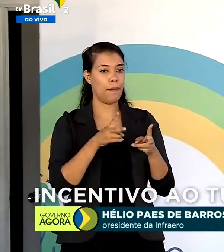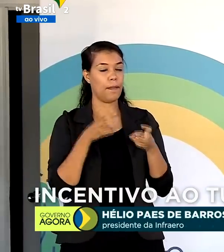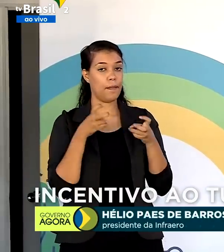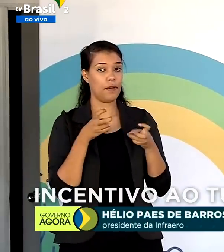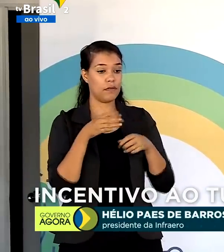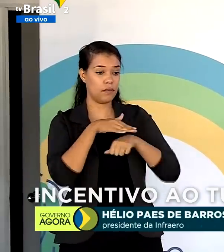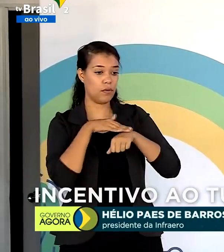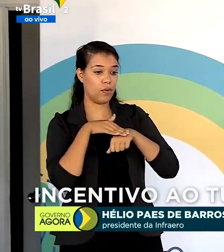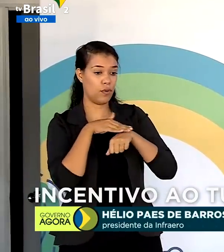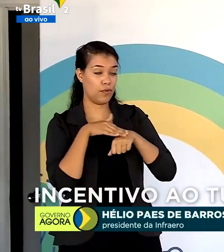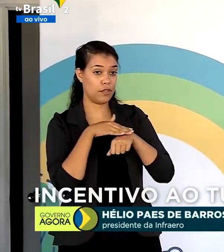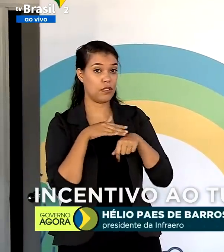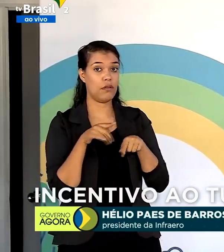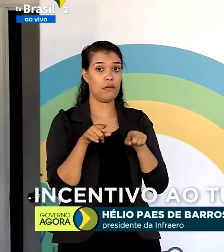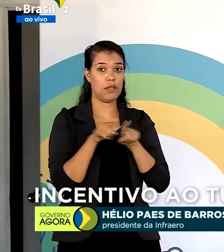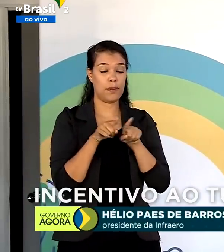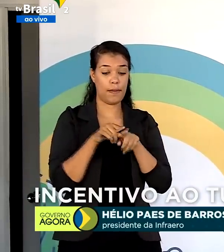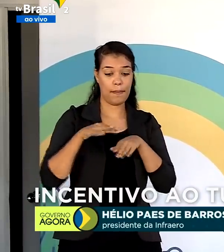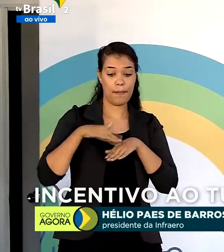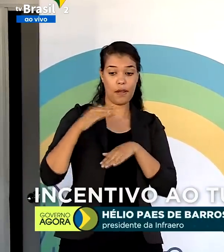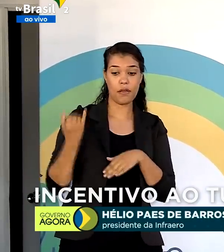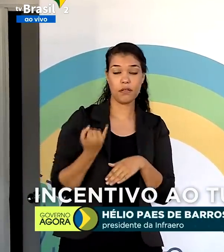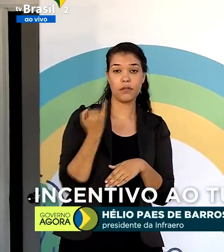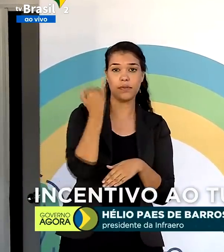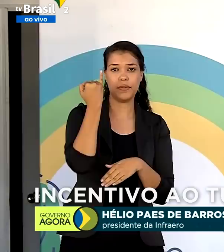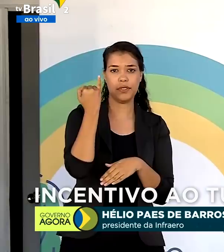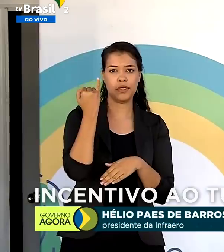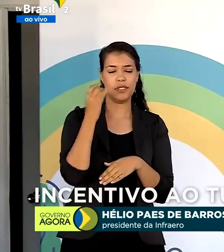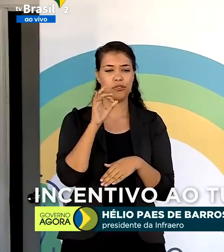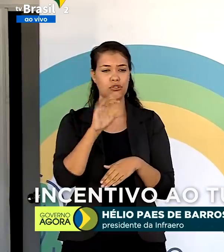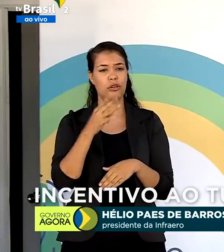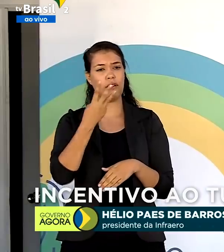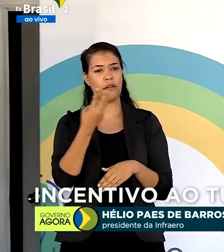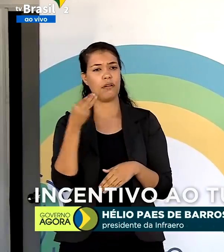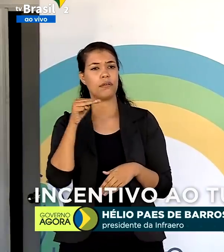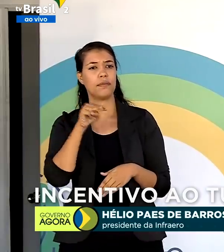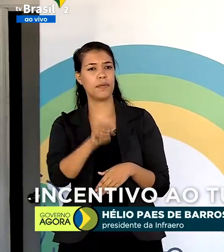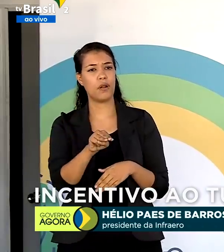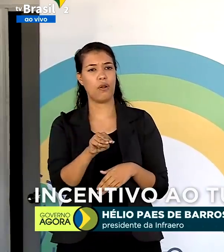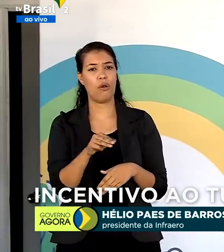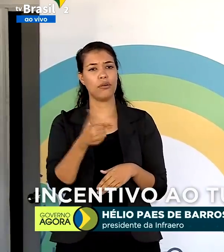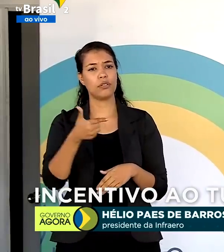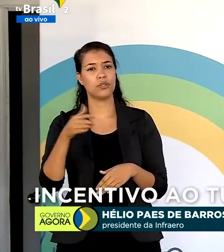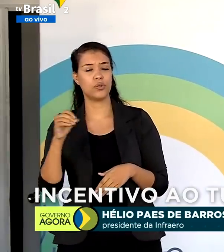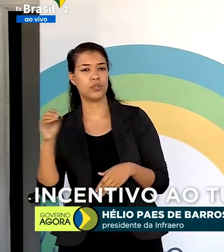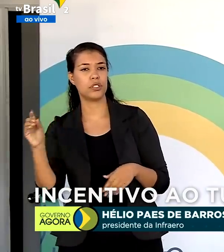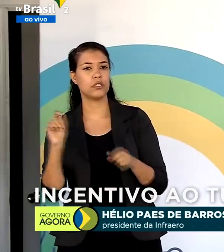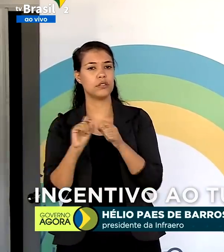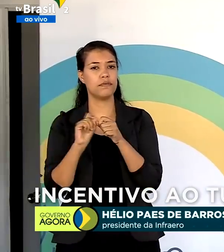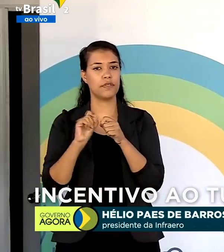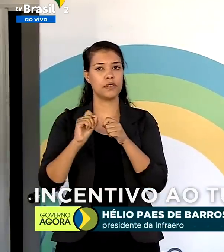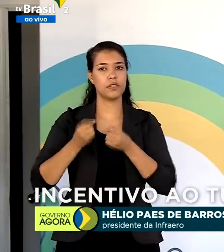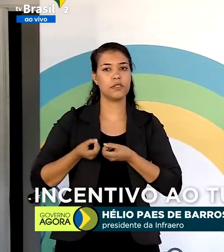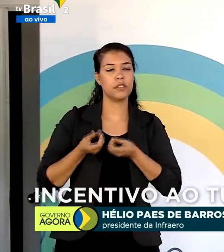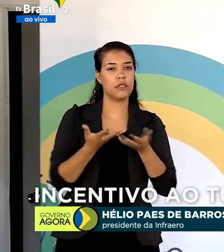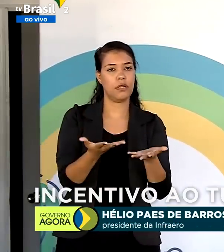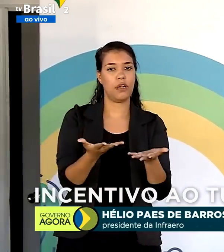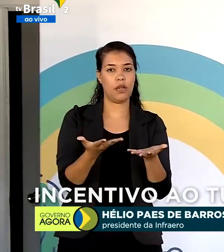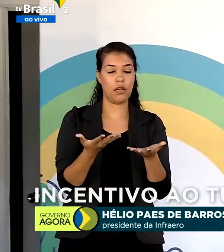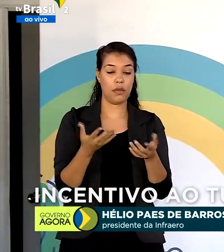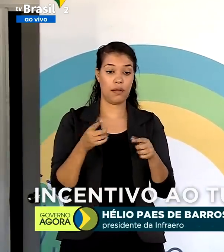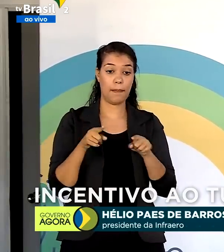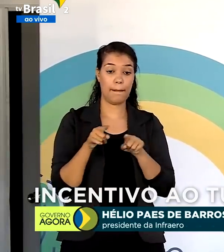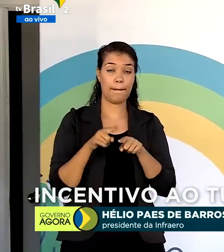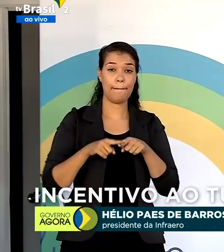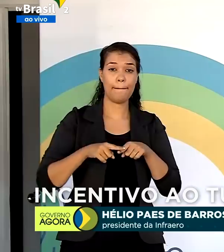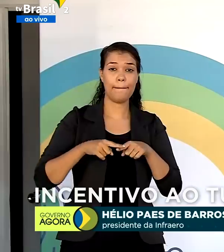líder hoje é que o mais importante não são os 3 milhões e 200 que nós estamos fazendo na entrega dos ativos. São